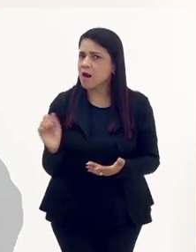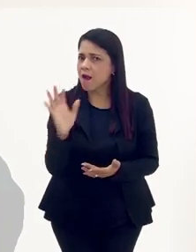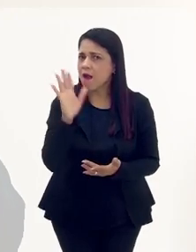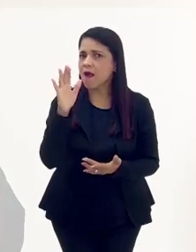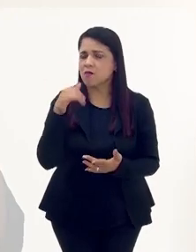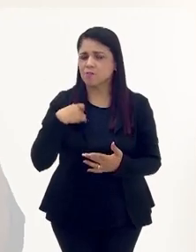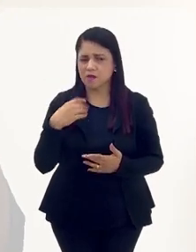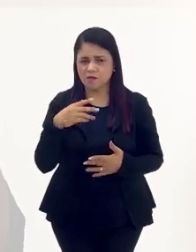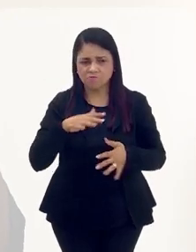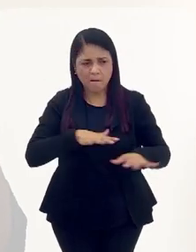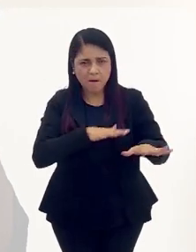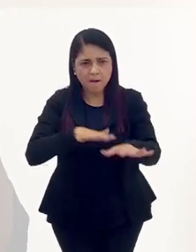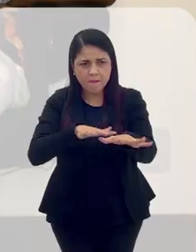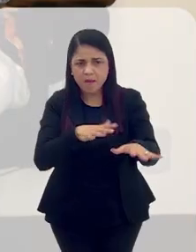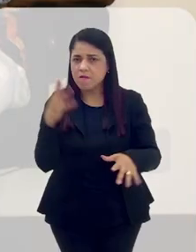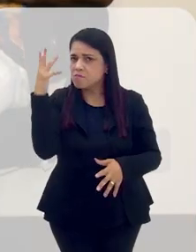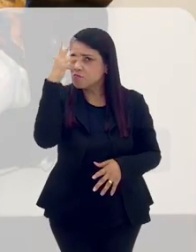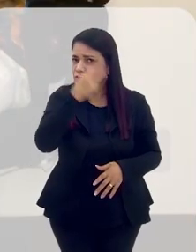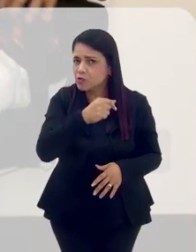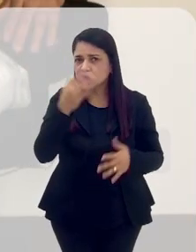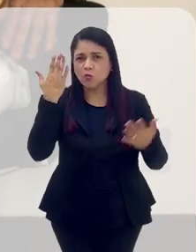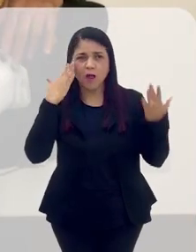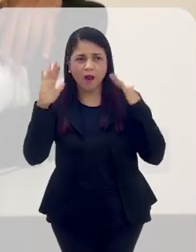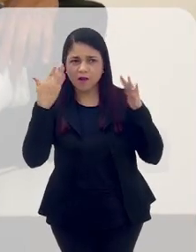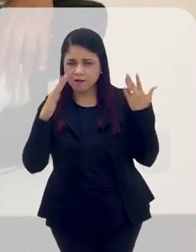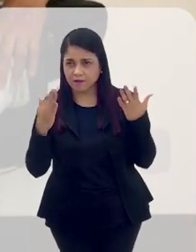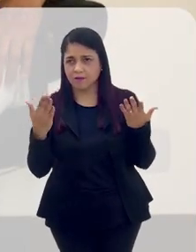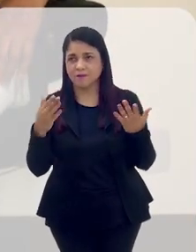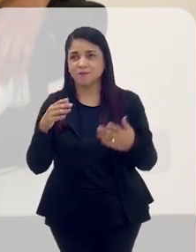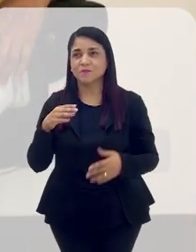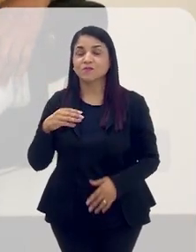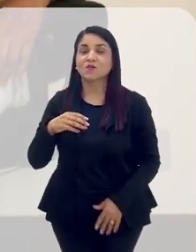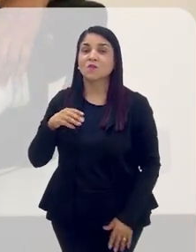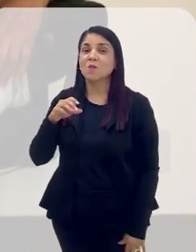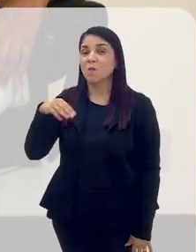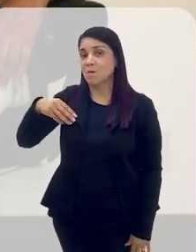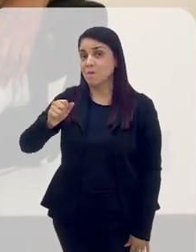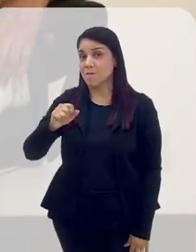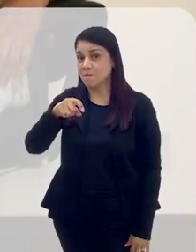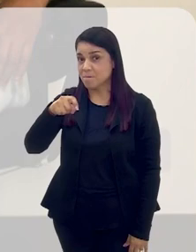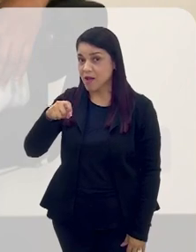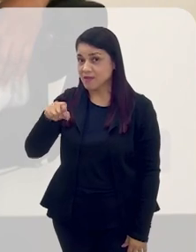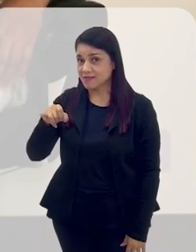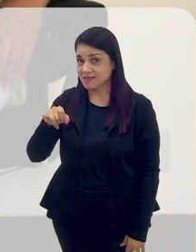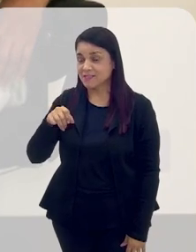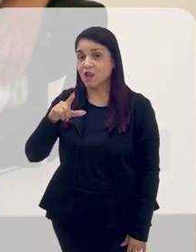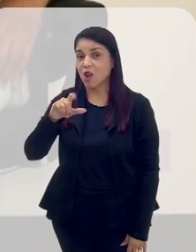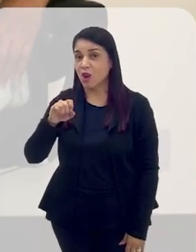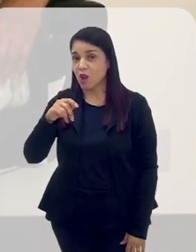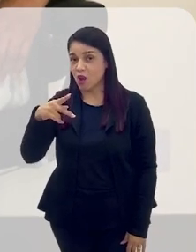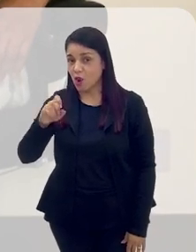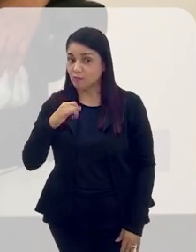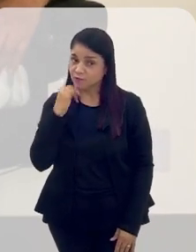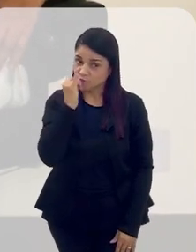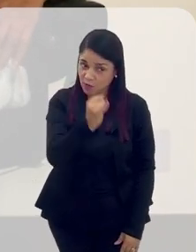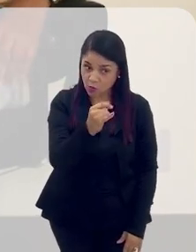para ver uma coisa bonita, para ver alegria. E, aliás, o nosso saudoso Maxi Lopes disse para ele em 89, o povo